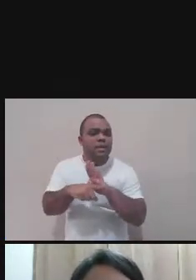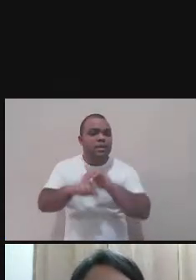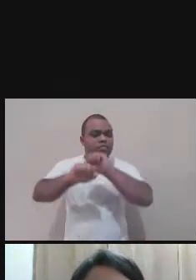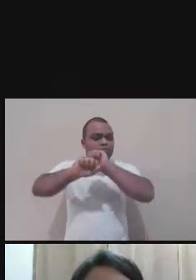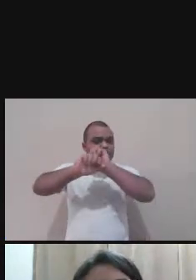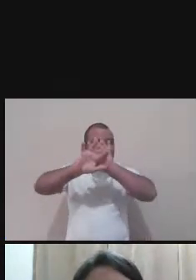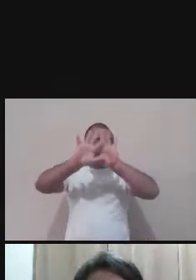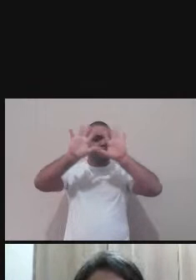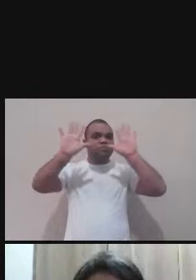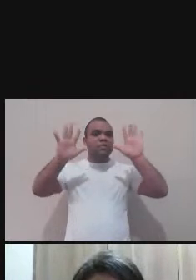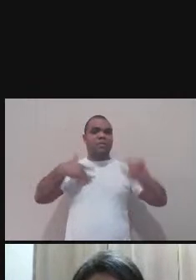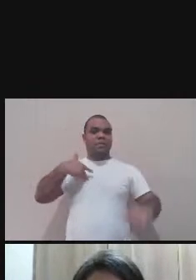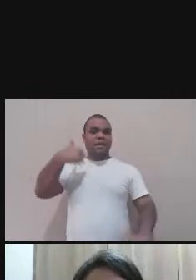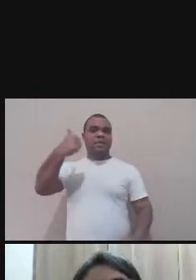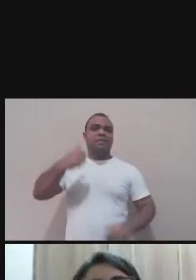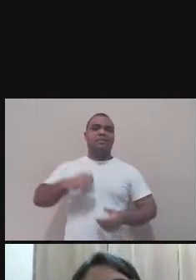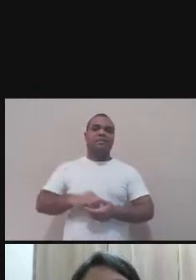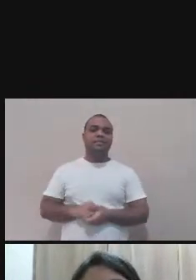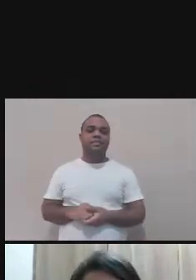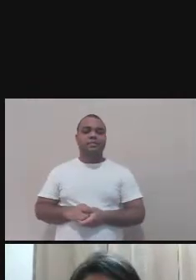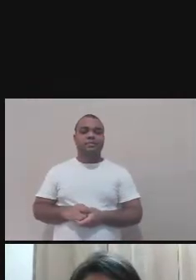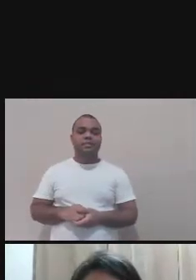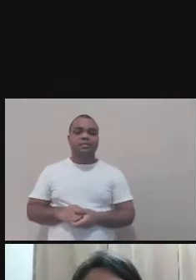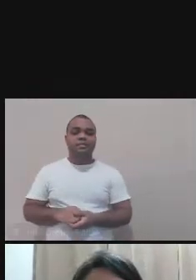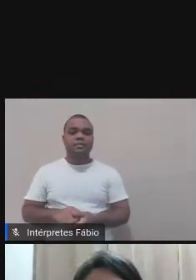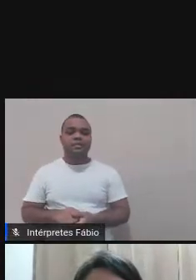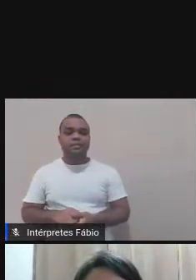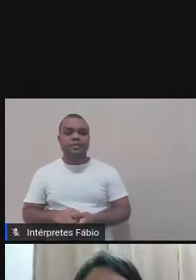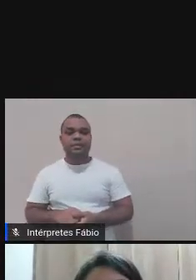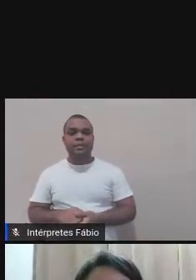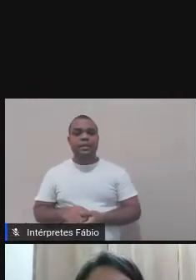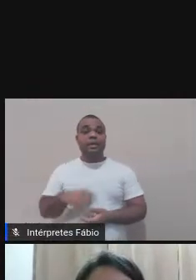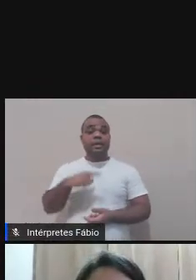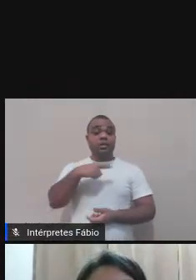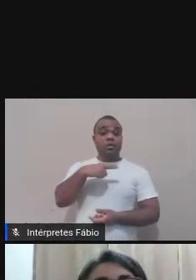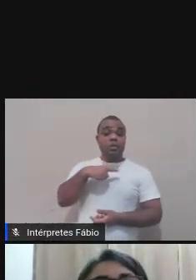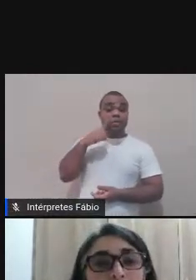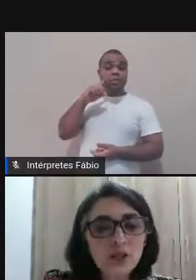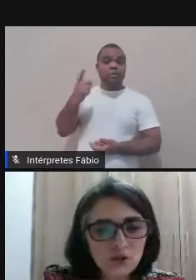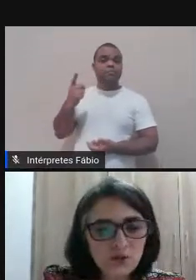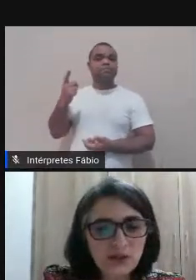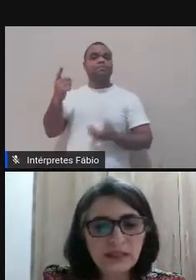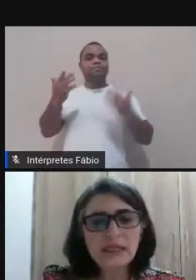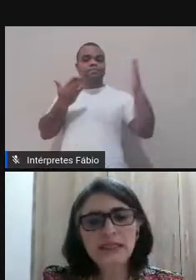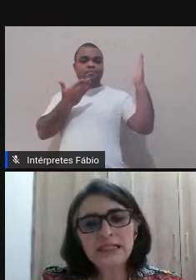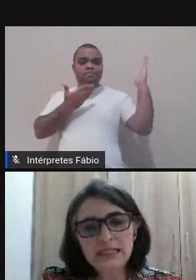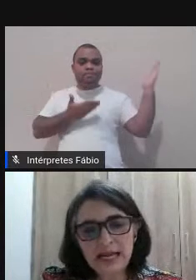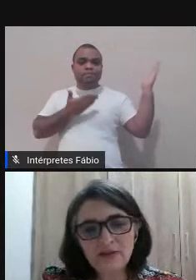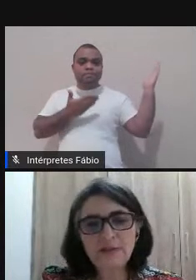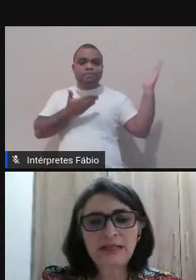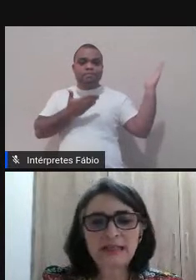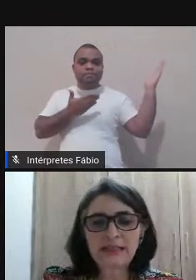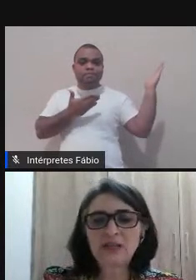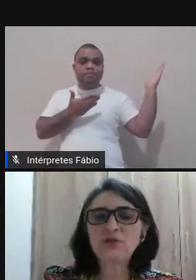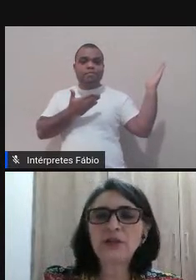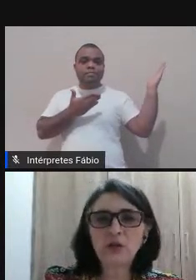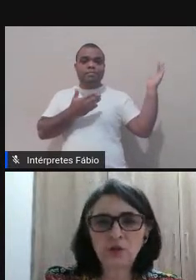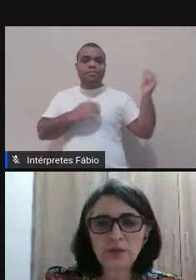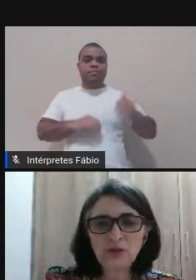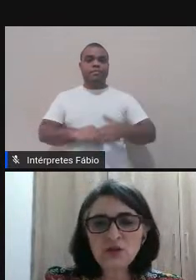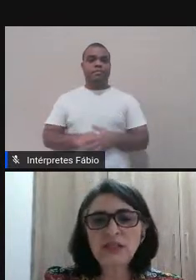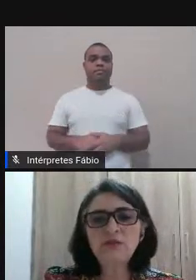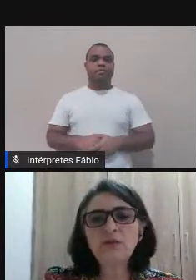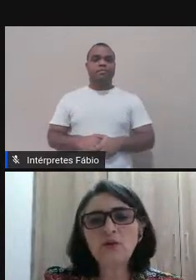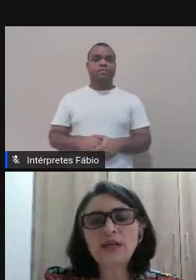pesquisadora Irina Raelski, que trata a intermedialidade como um termo guarda-chuva que serve para tratar de